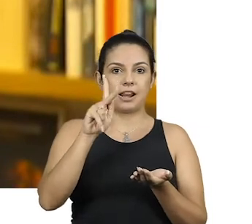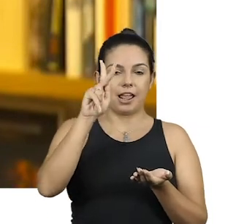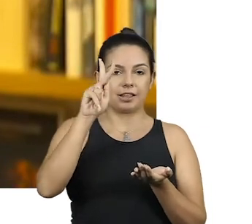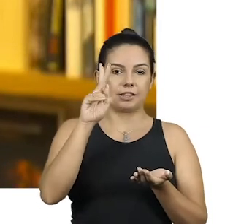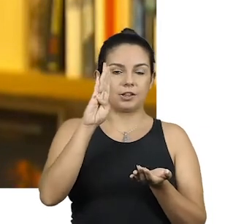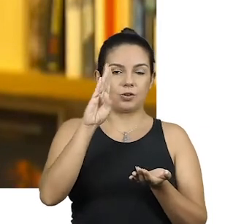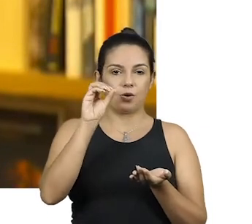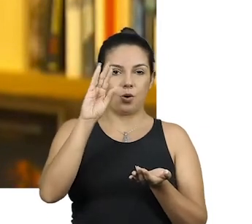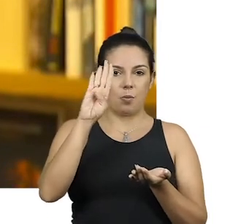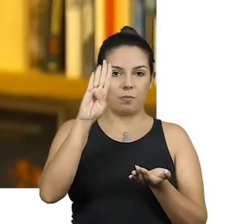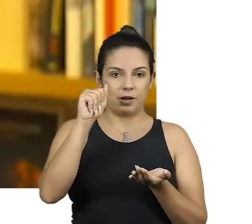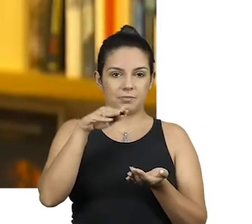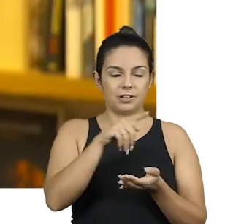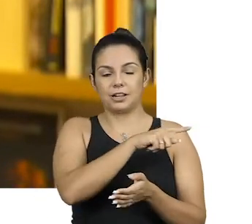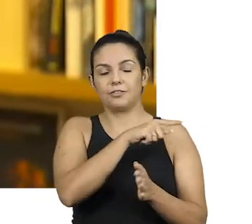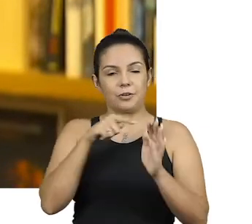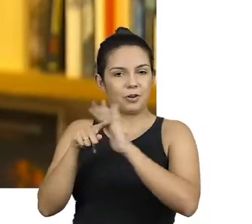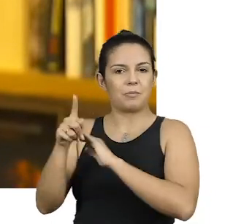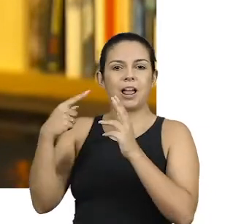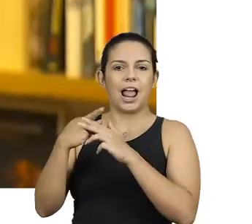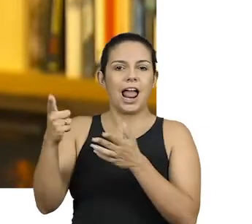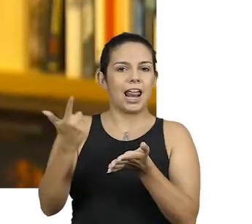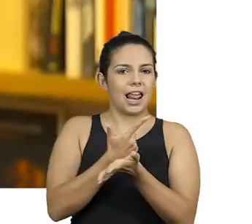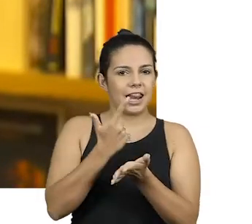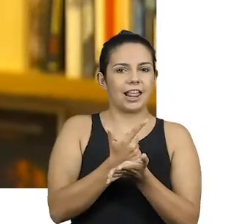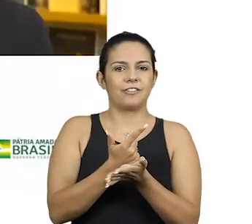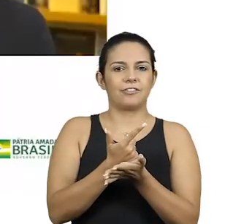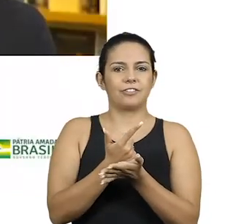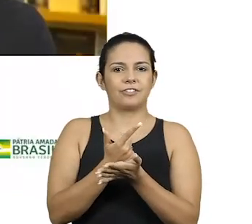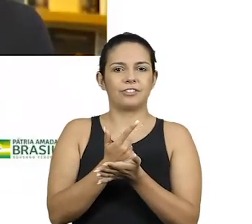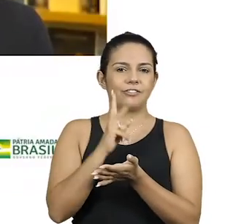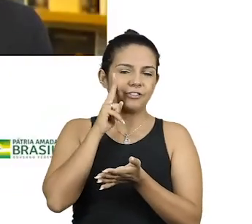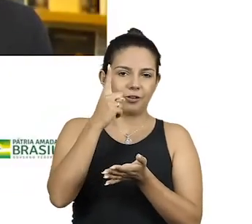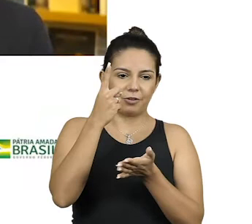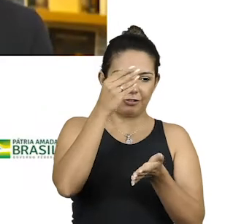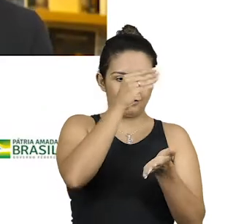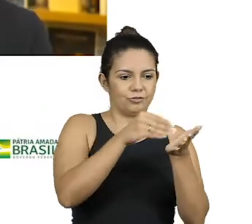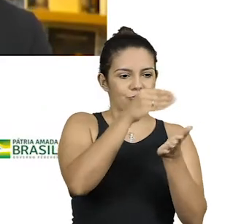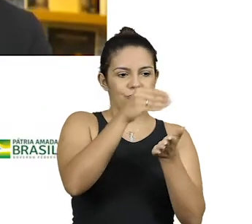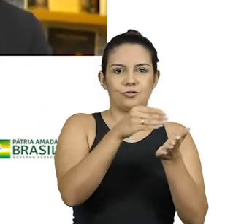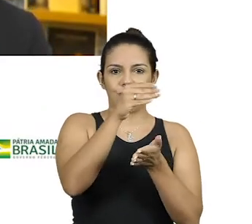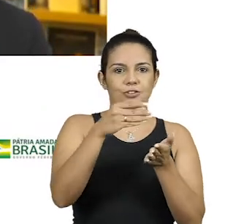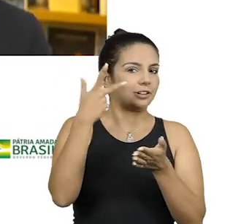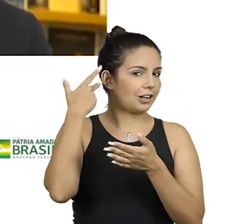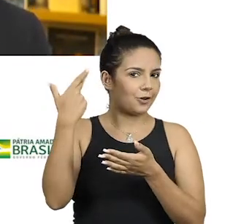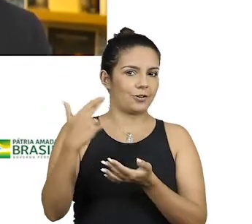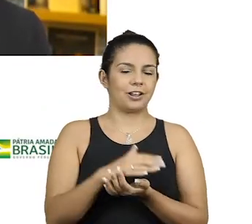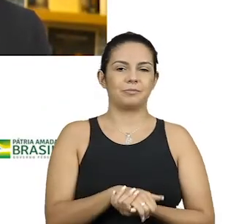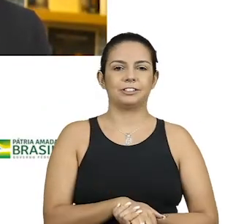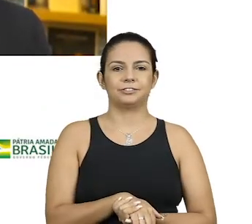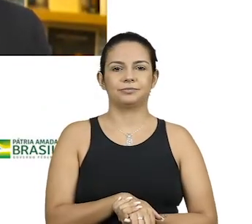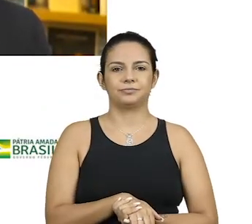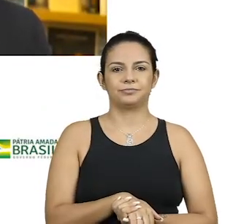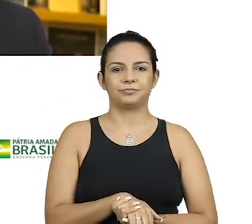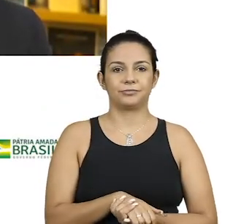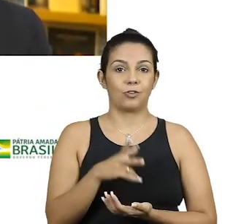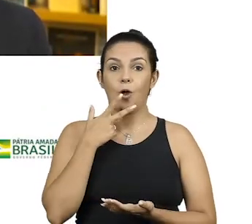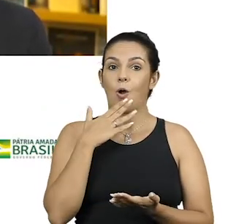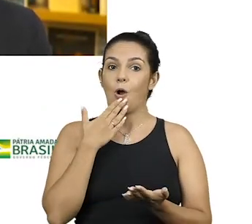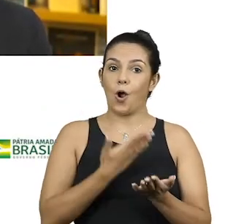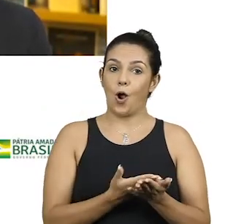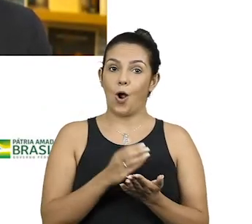foi da... Mas esse livro, isso eu vejo uma coleção, tranquilamente. Opa!